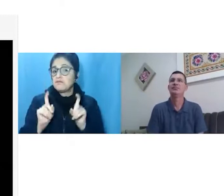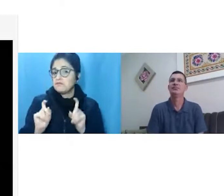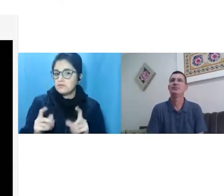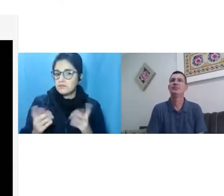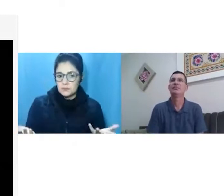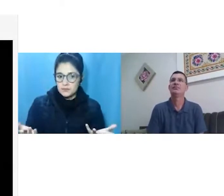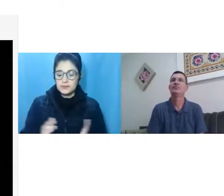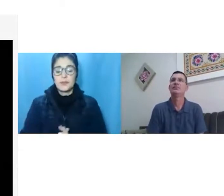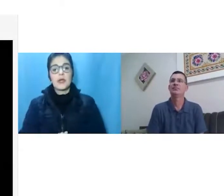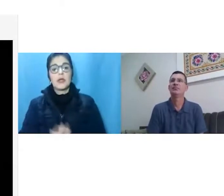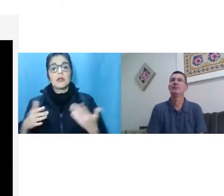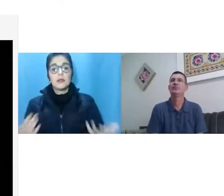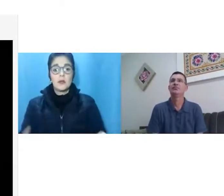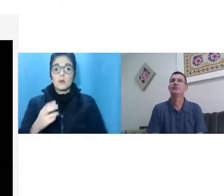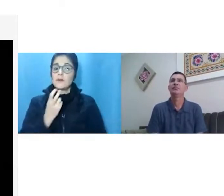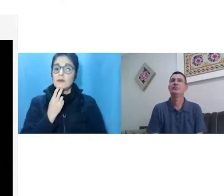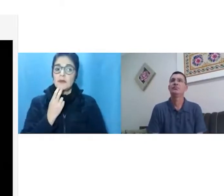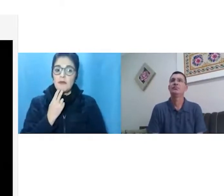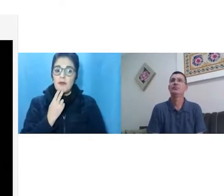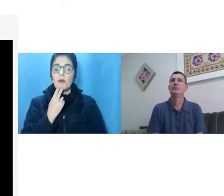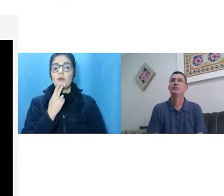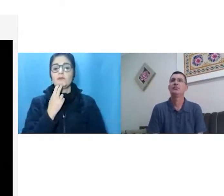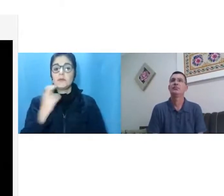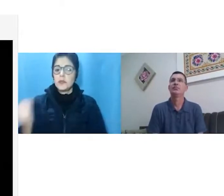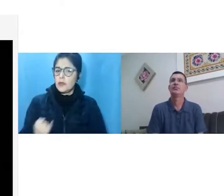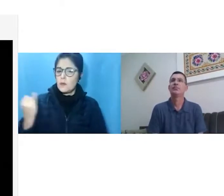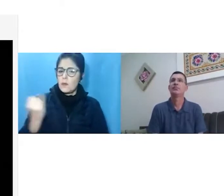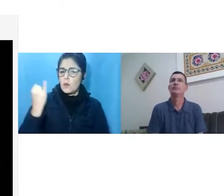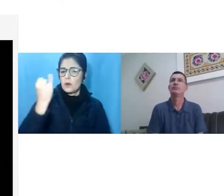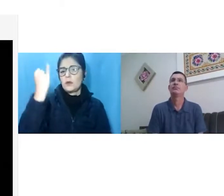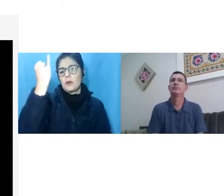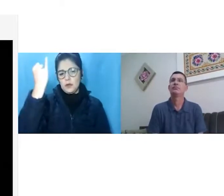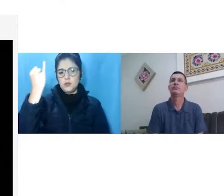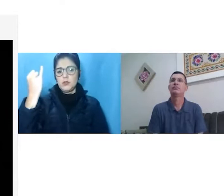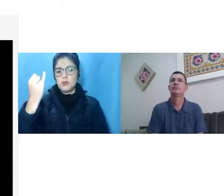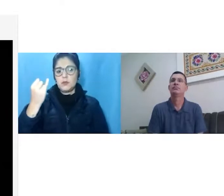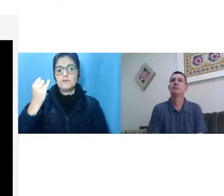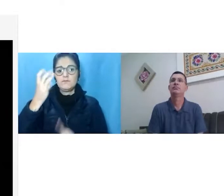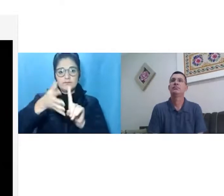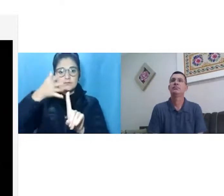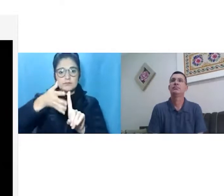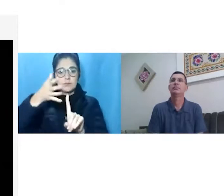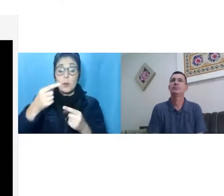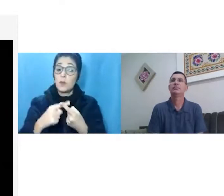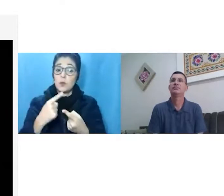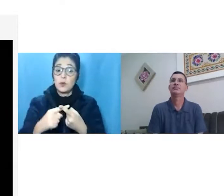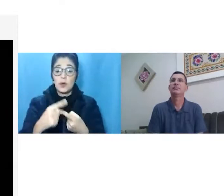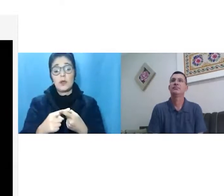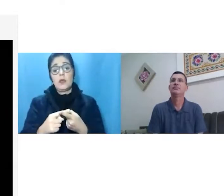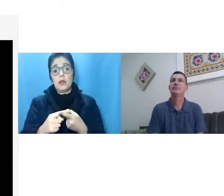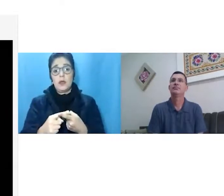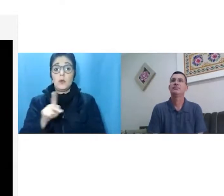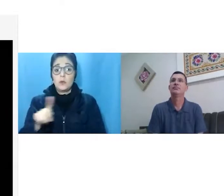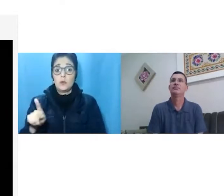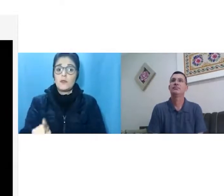tem um potencial muito maior, em virtude do professor conhecer de fato essa